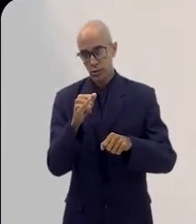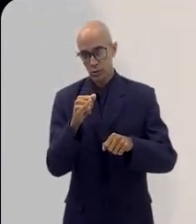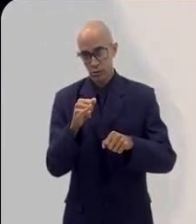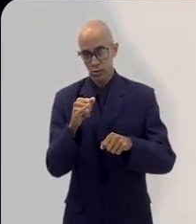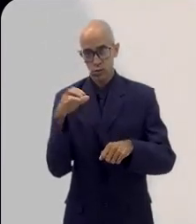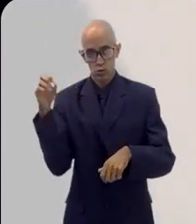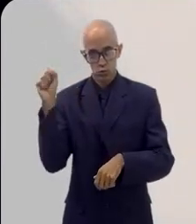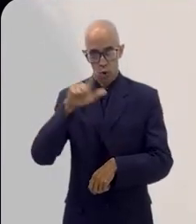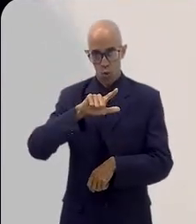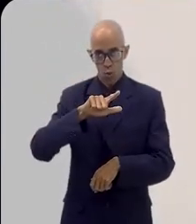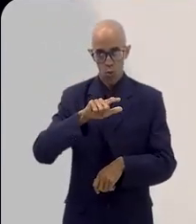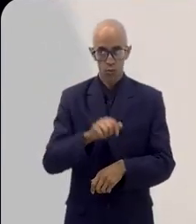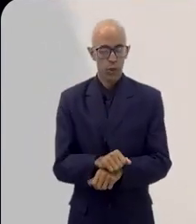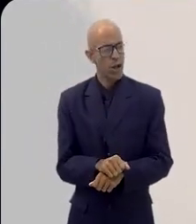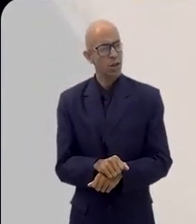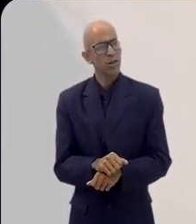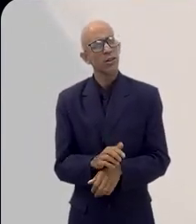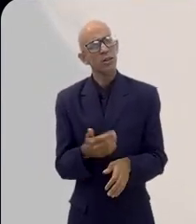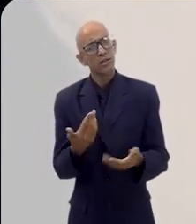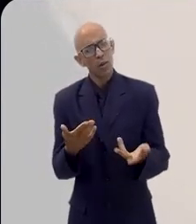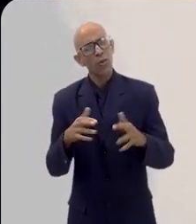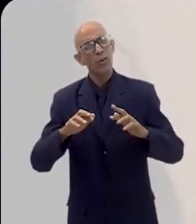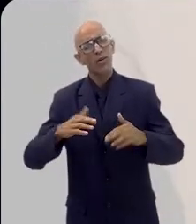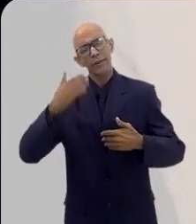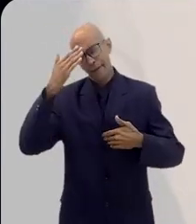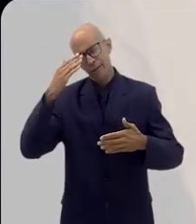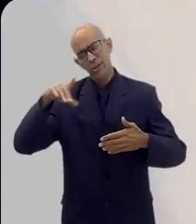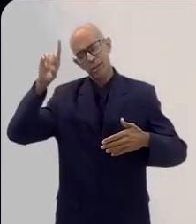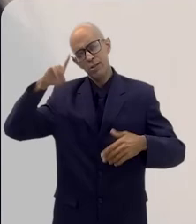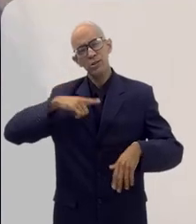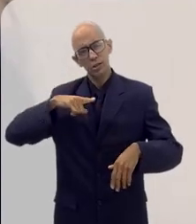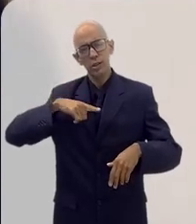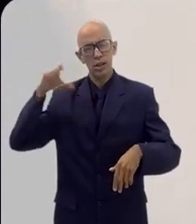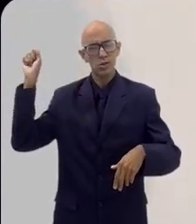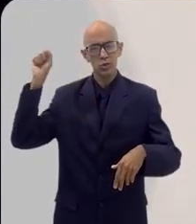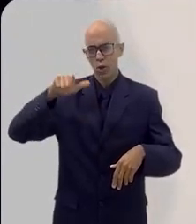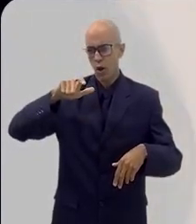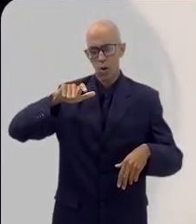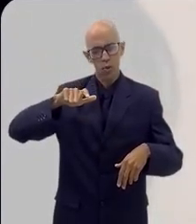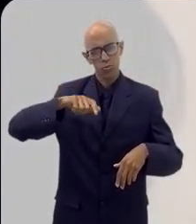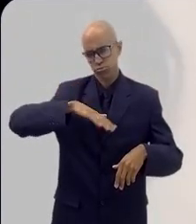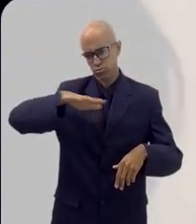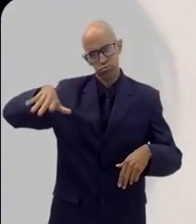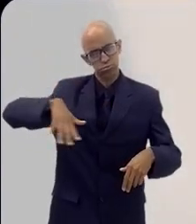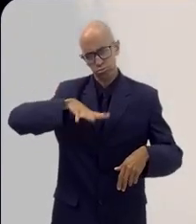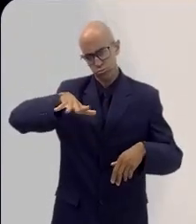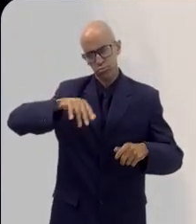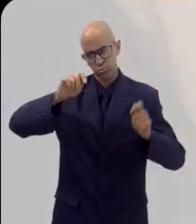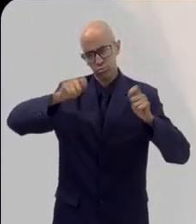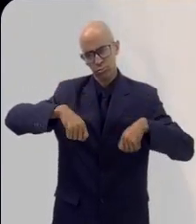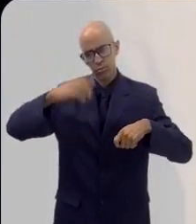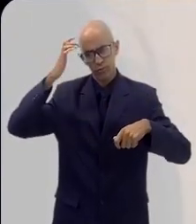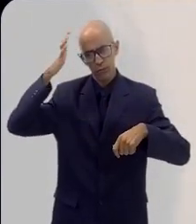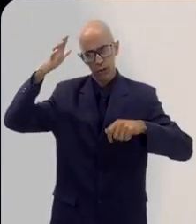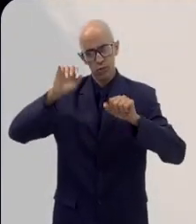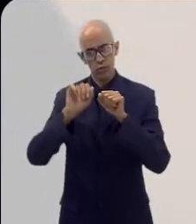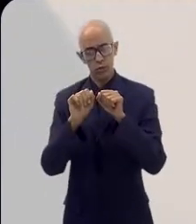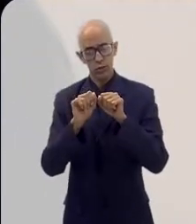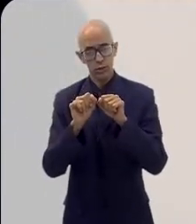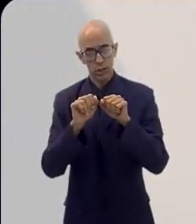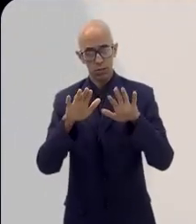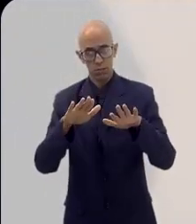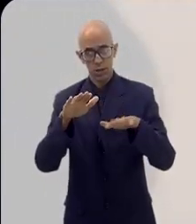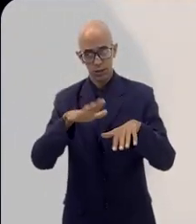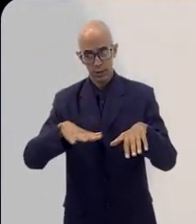solar, tá? O sol está em todos os lugares, né, gente? Então, graças a Deus, aqui no Brasil a gente tem ampla facilidade de gerar energia solar.